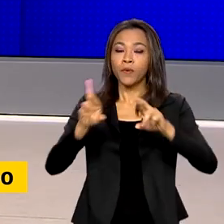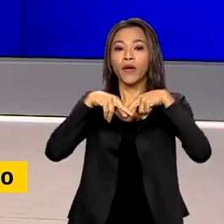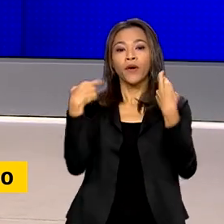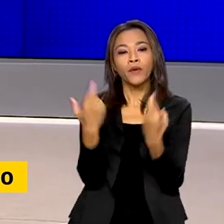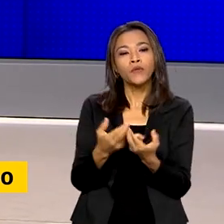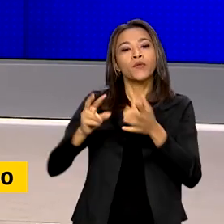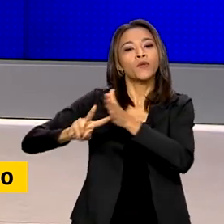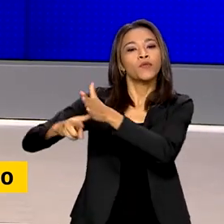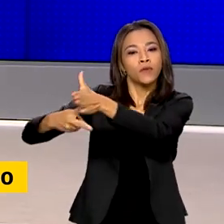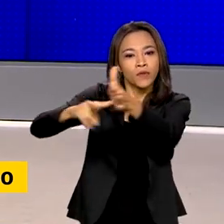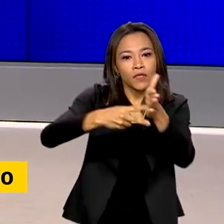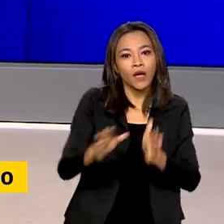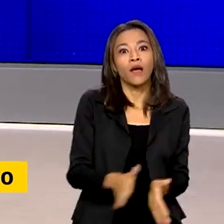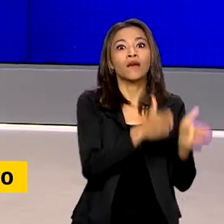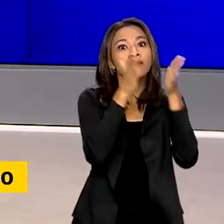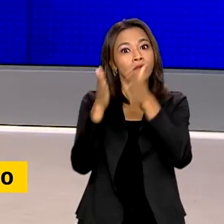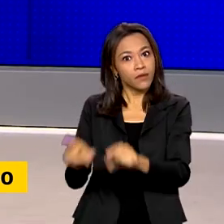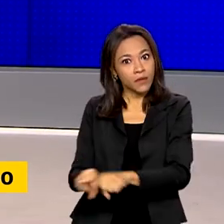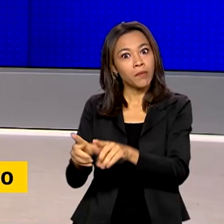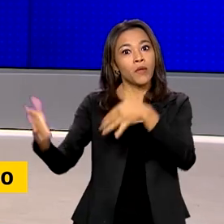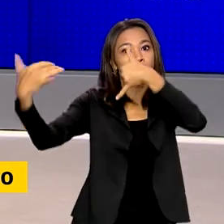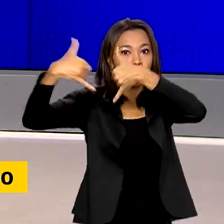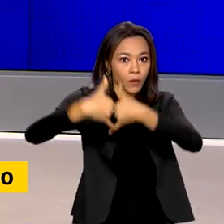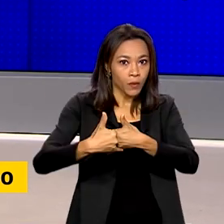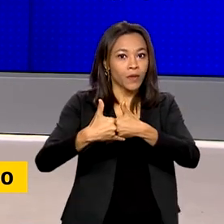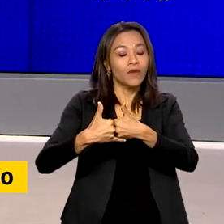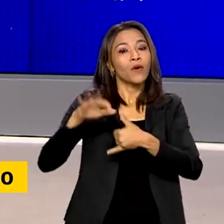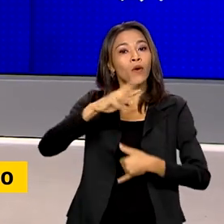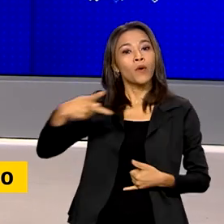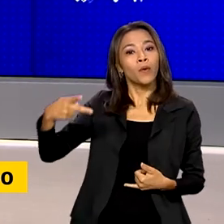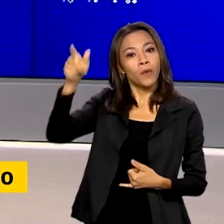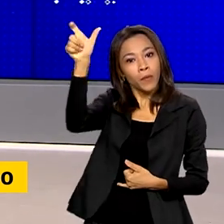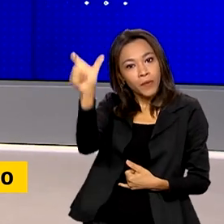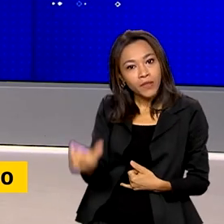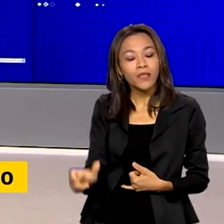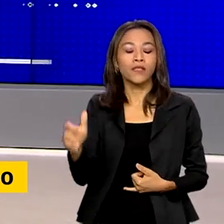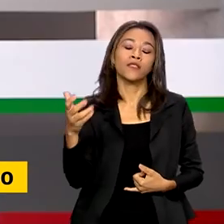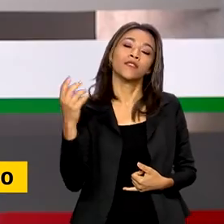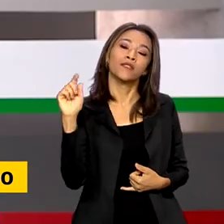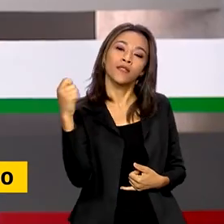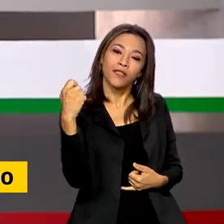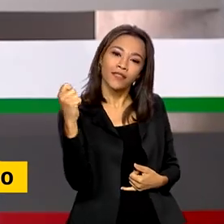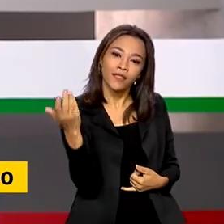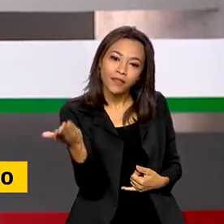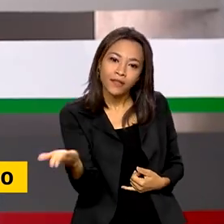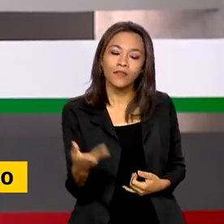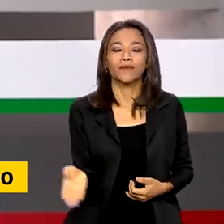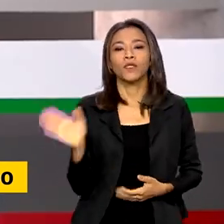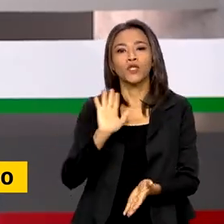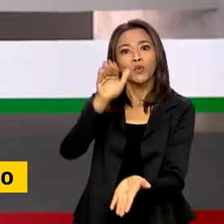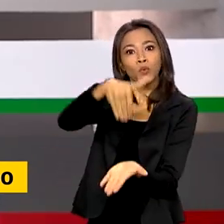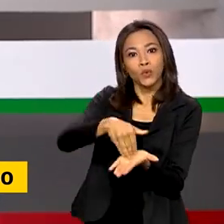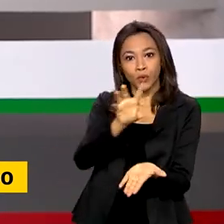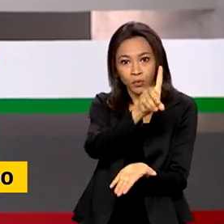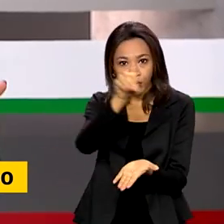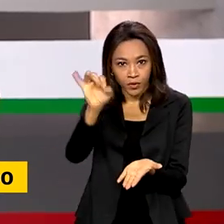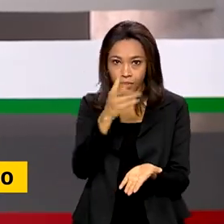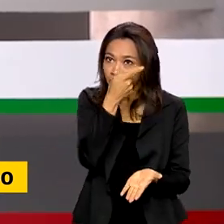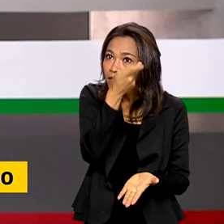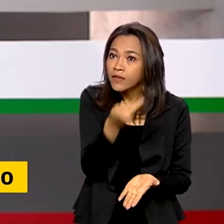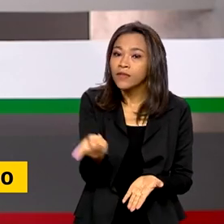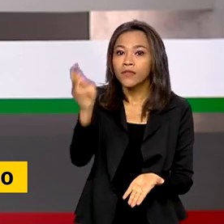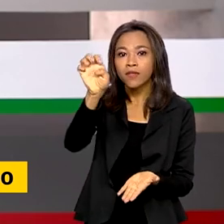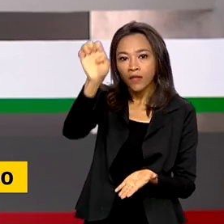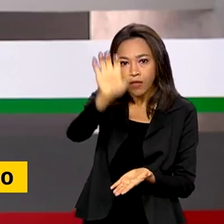sindicais e ainda um telefonema com o presidente da Argentina, Alberto Fernandes. E no último dia da visita oficial à